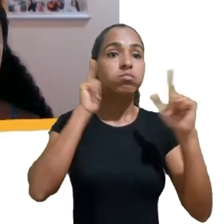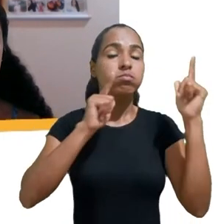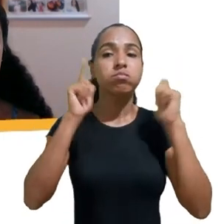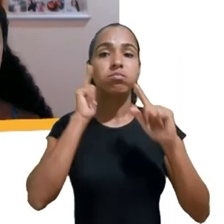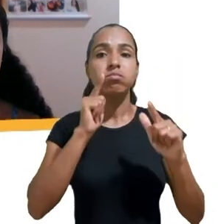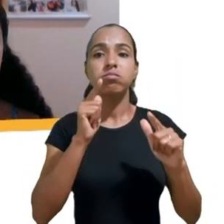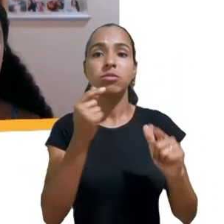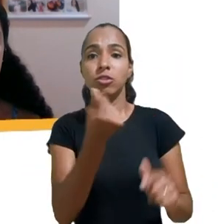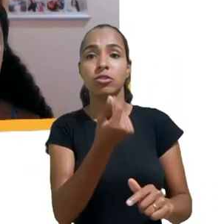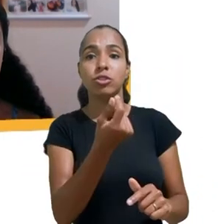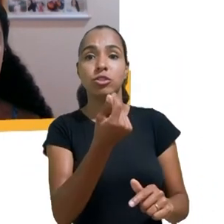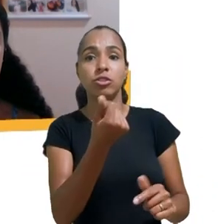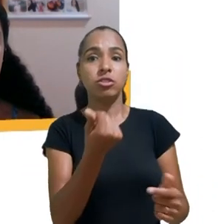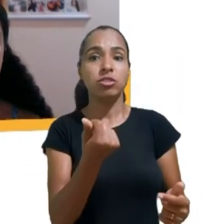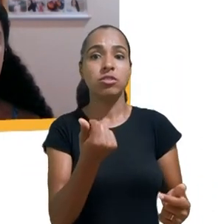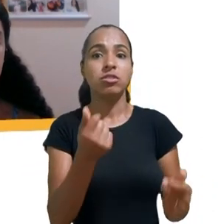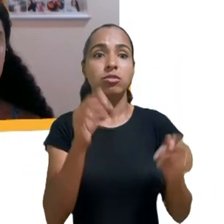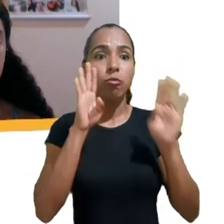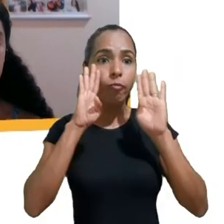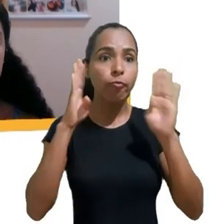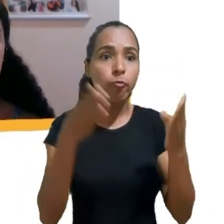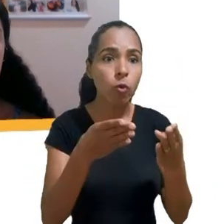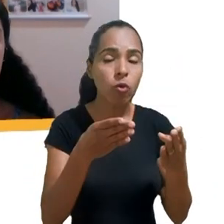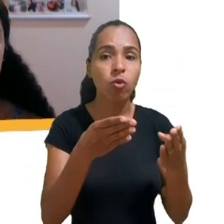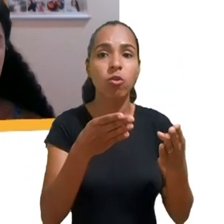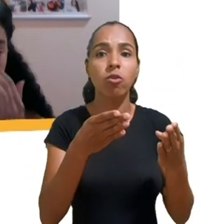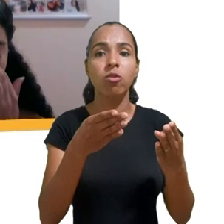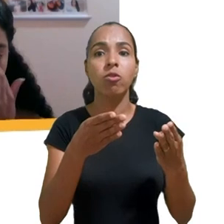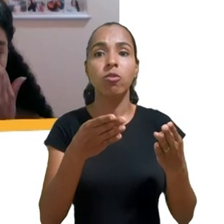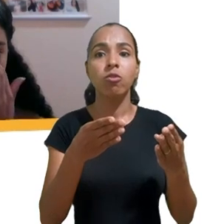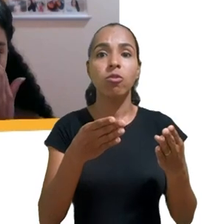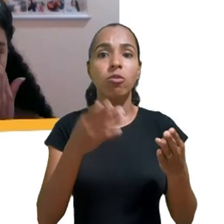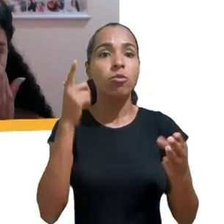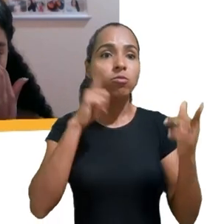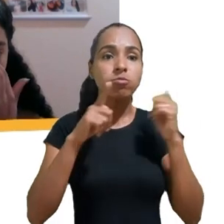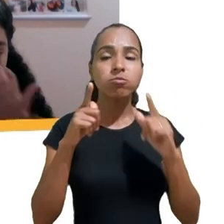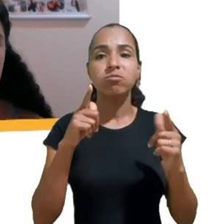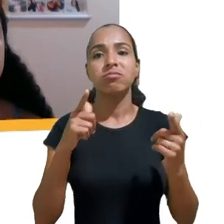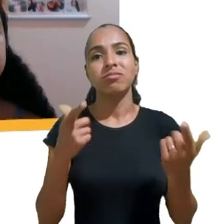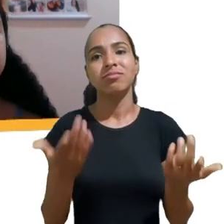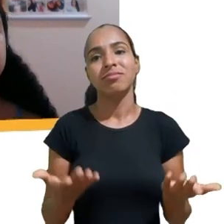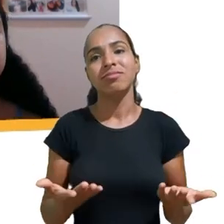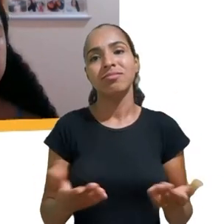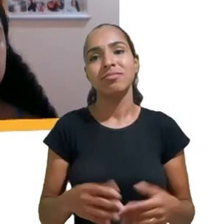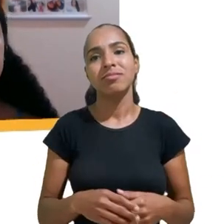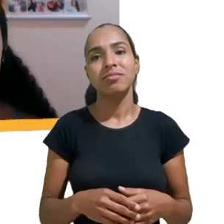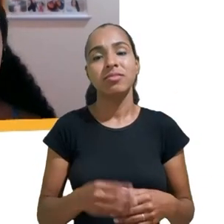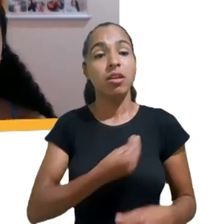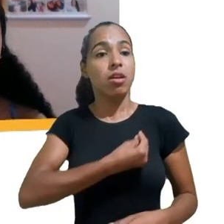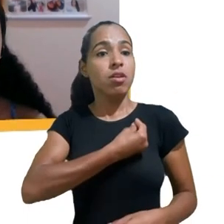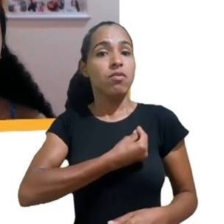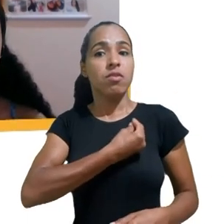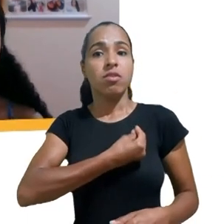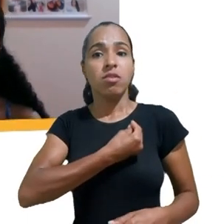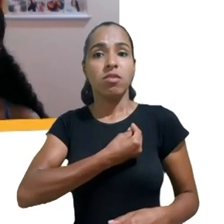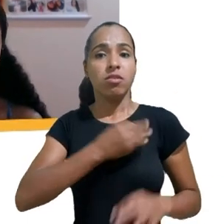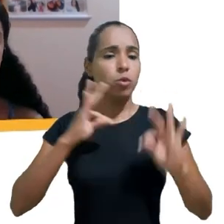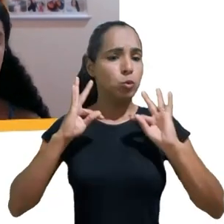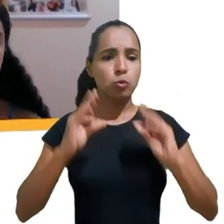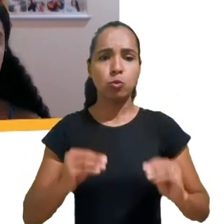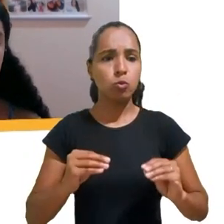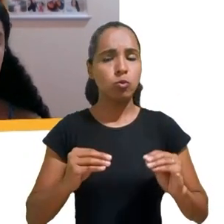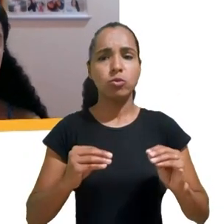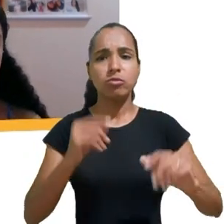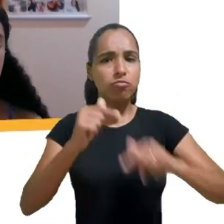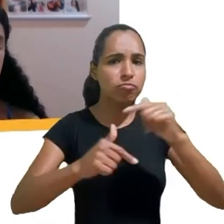mais e com isso ter que usar como pano de fundo dessa produção a sua própria vida, o seu próprio cotidiano. Isso leva as crianças também